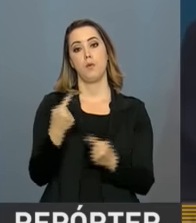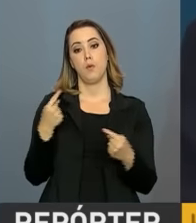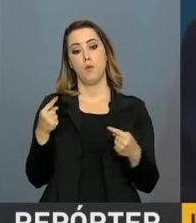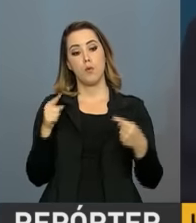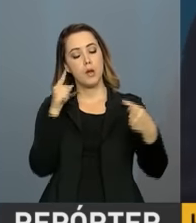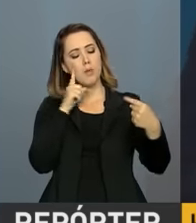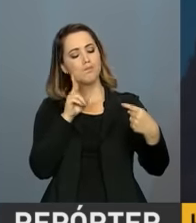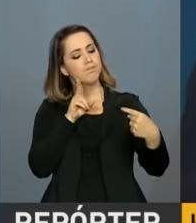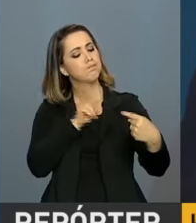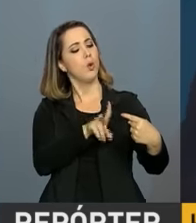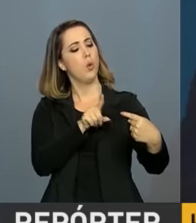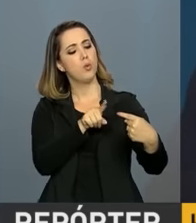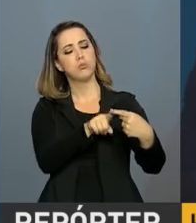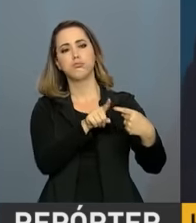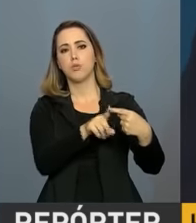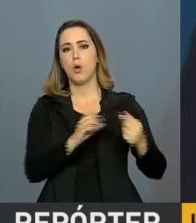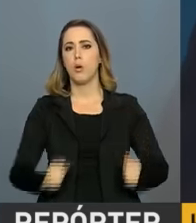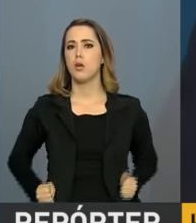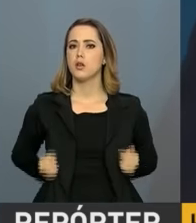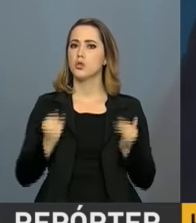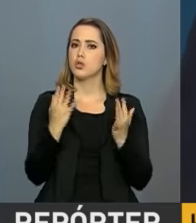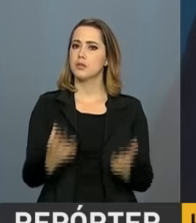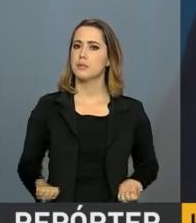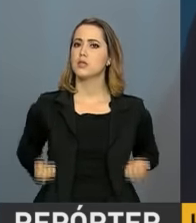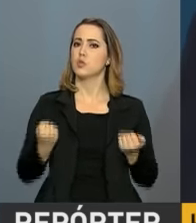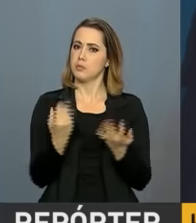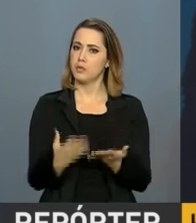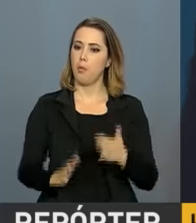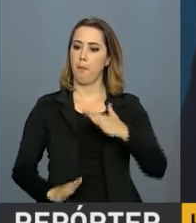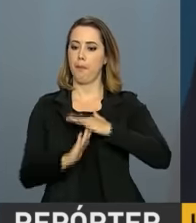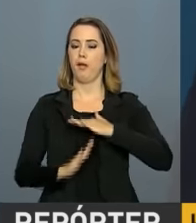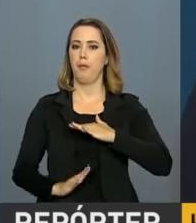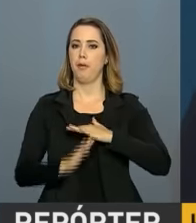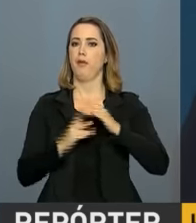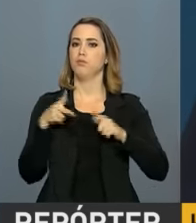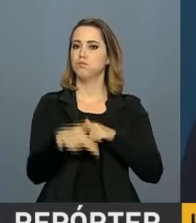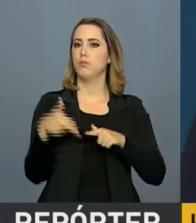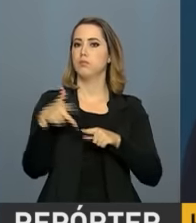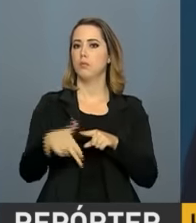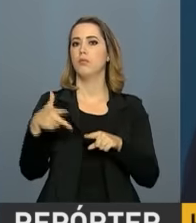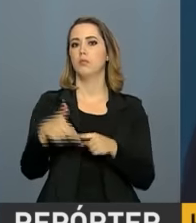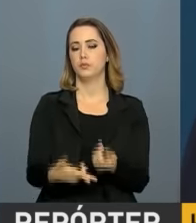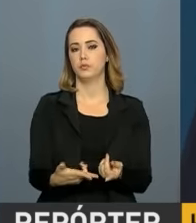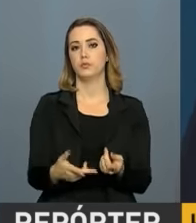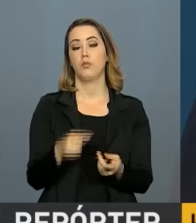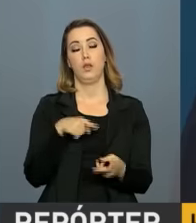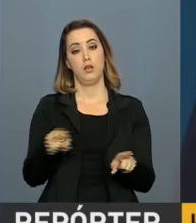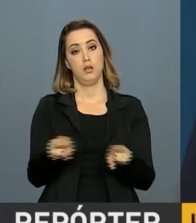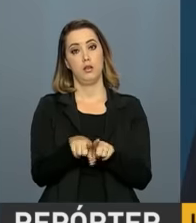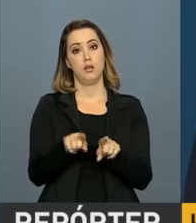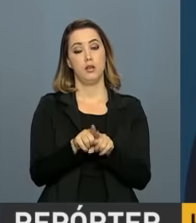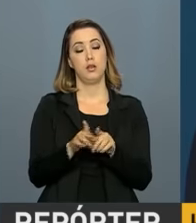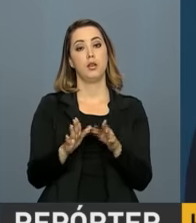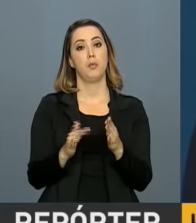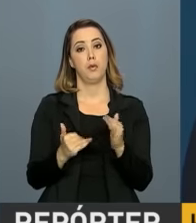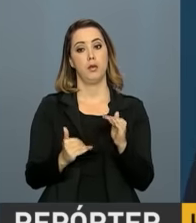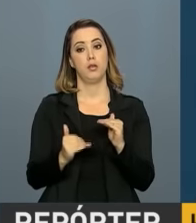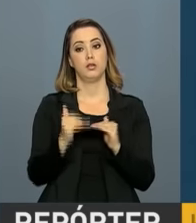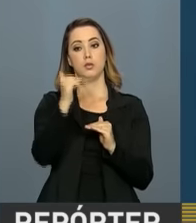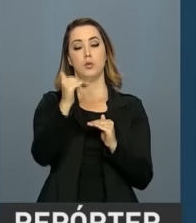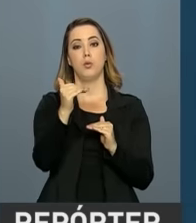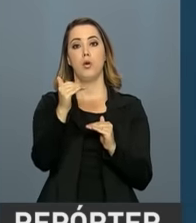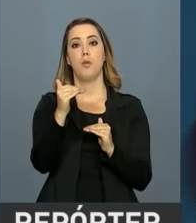de despesas e no aumento temporário da receita. O que significa o aumento temporário de receita? Por exemplo,